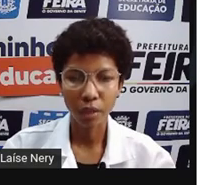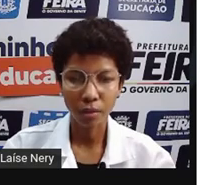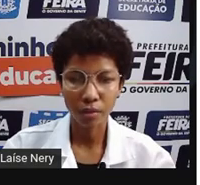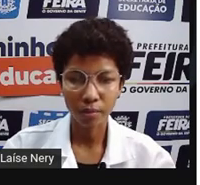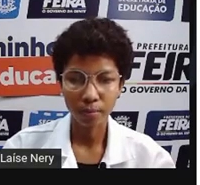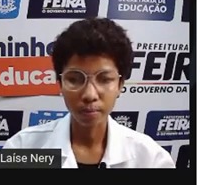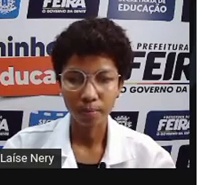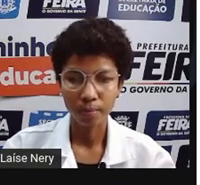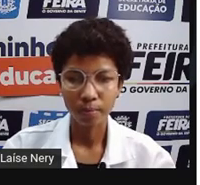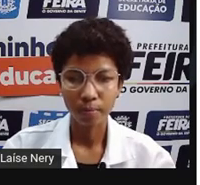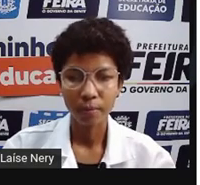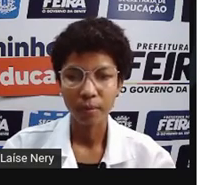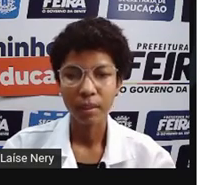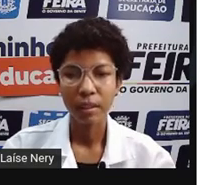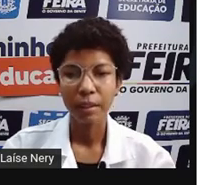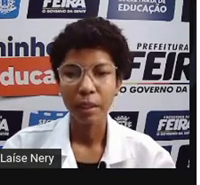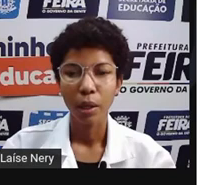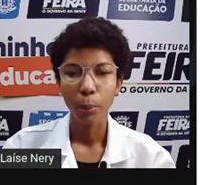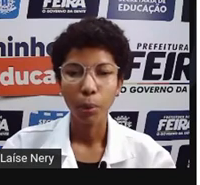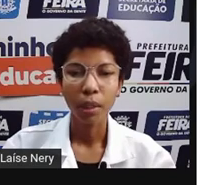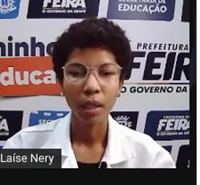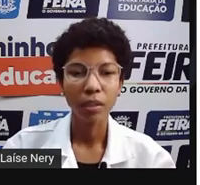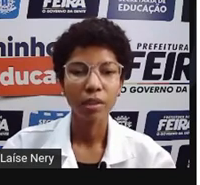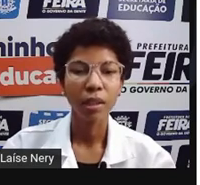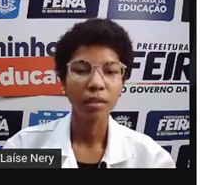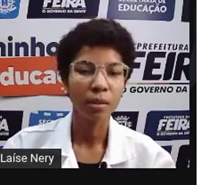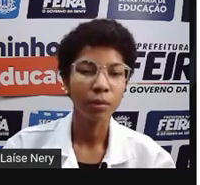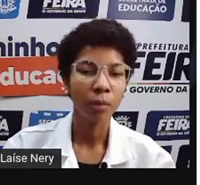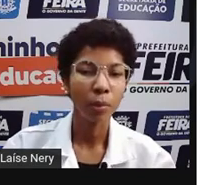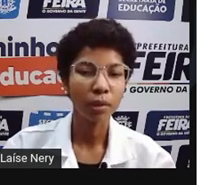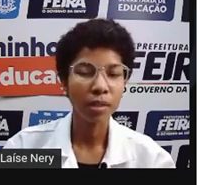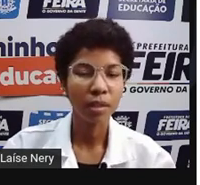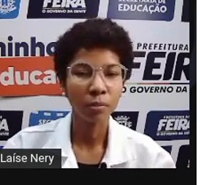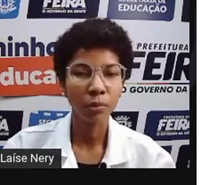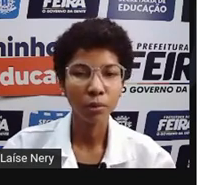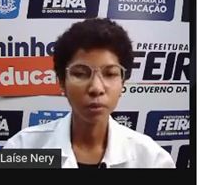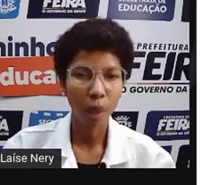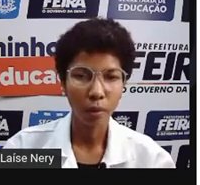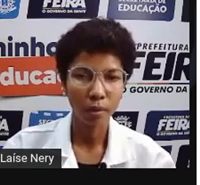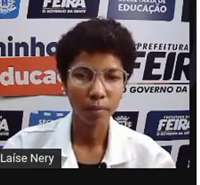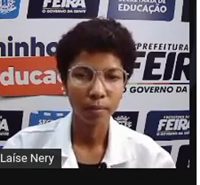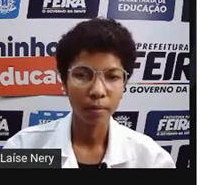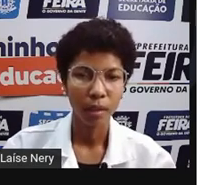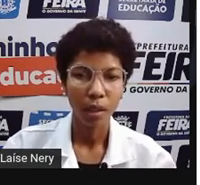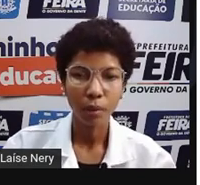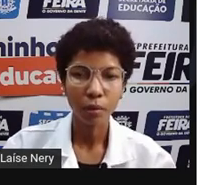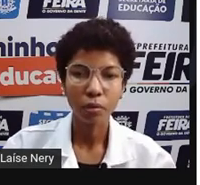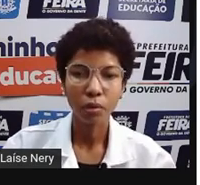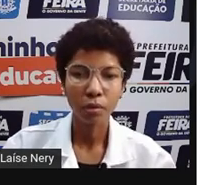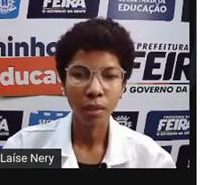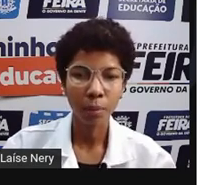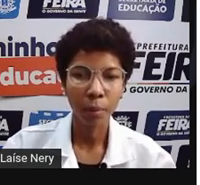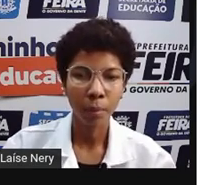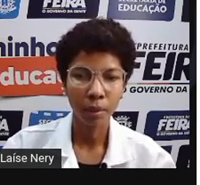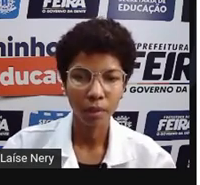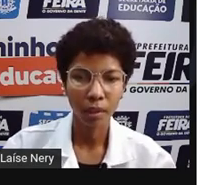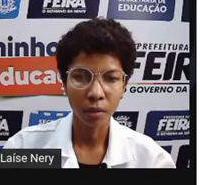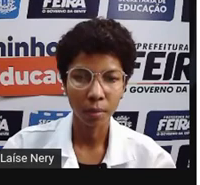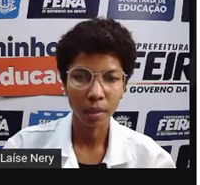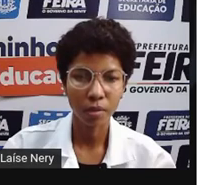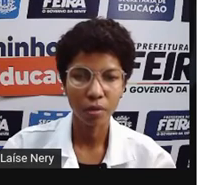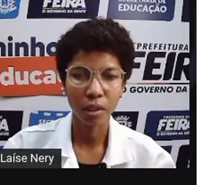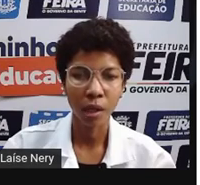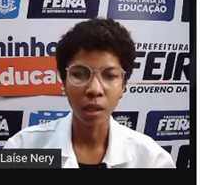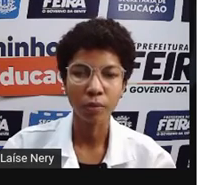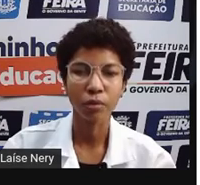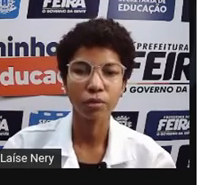chuveiros porque eles têm sempre uma potência muito alta. Enquanto os outros equipamentos aqui